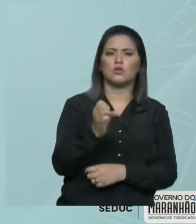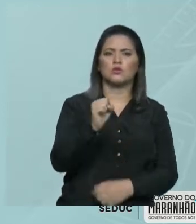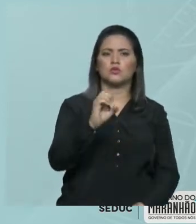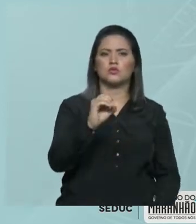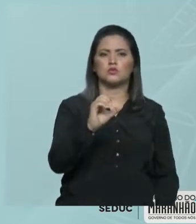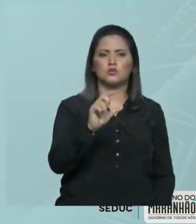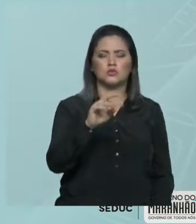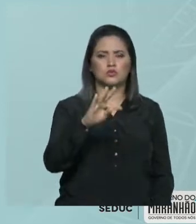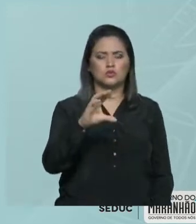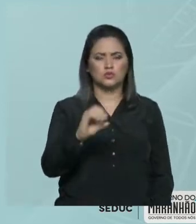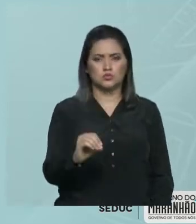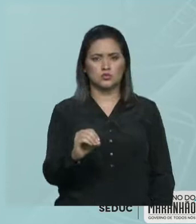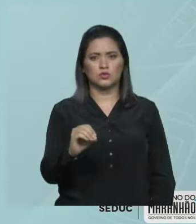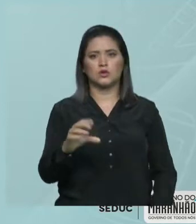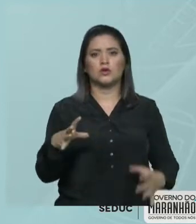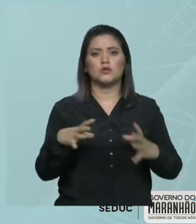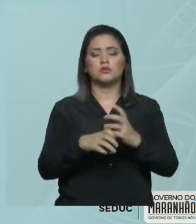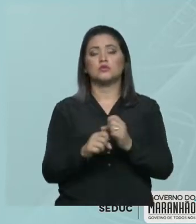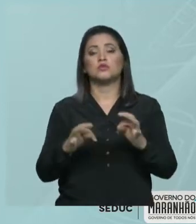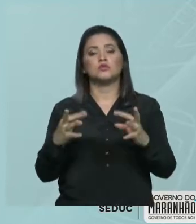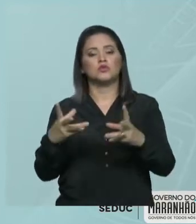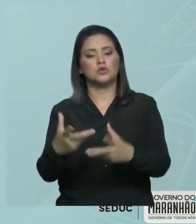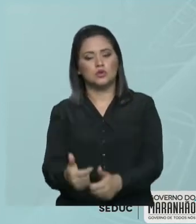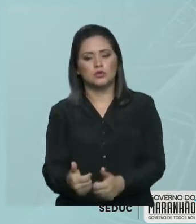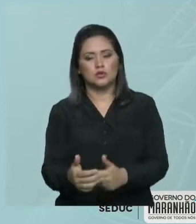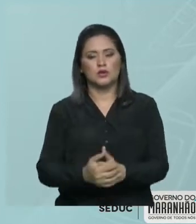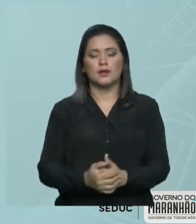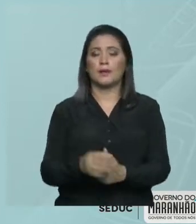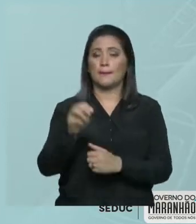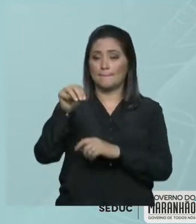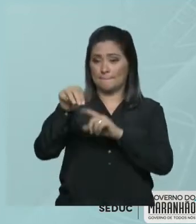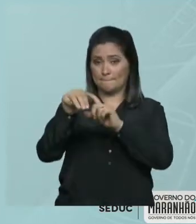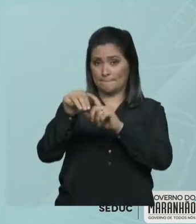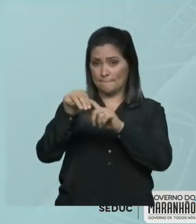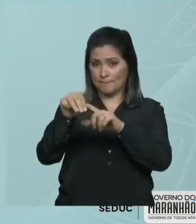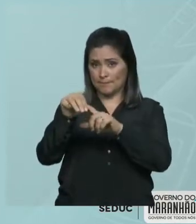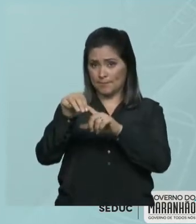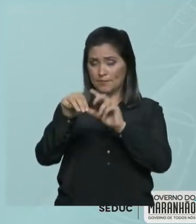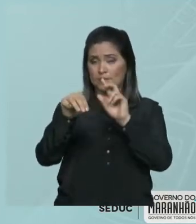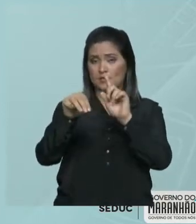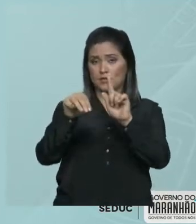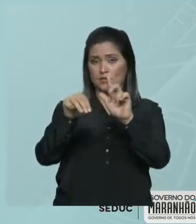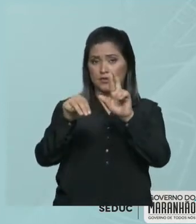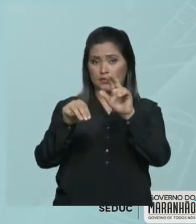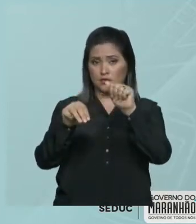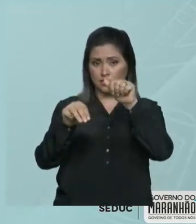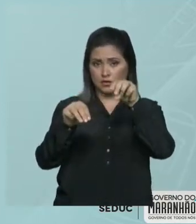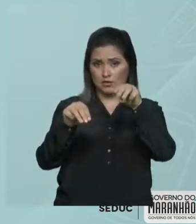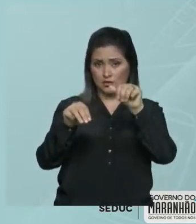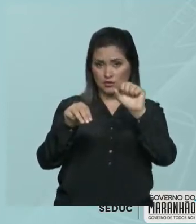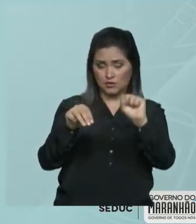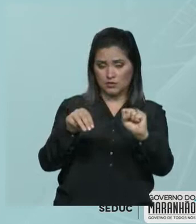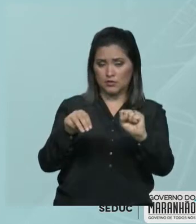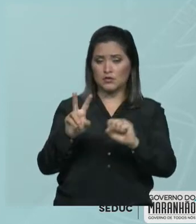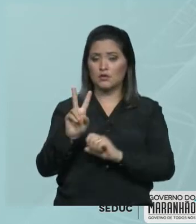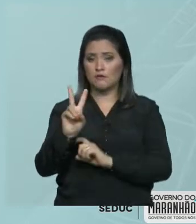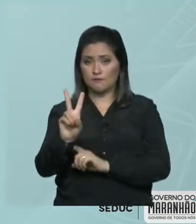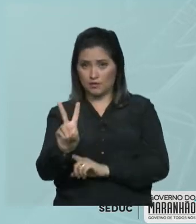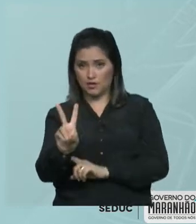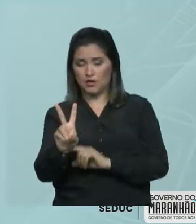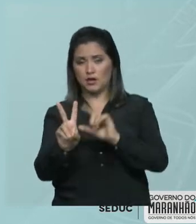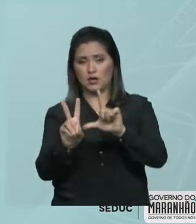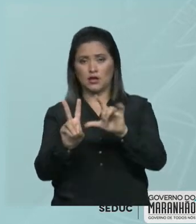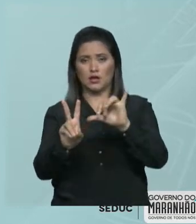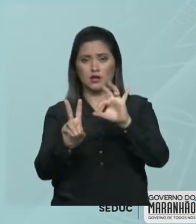da solução. Geralmente, massa é expressa em gramas. Geralmente, volume é expressa em litro. Então, comumente, você vai